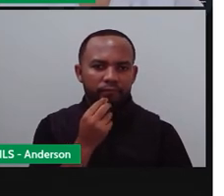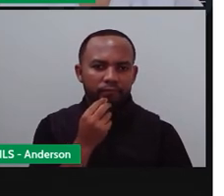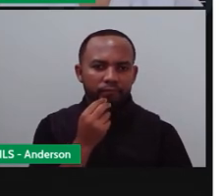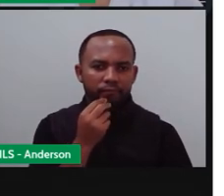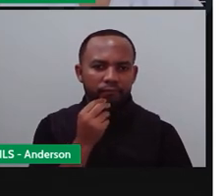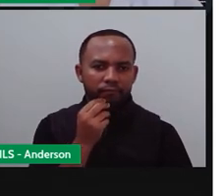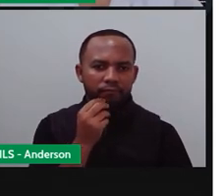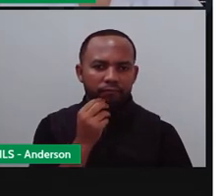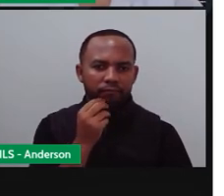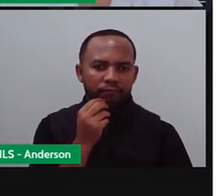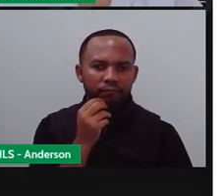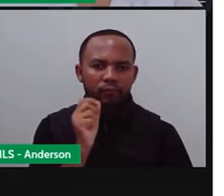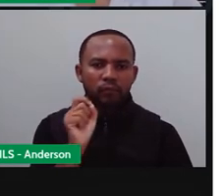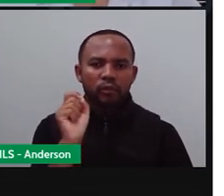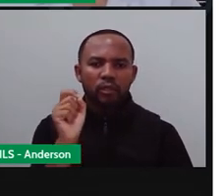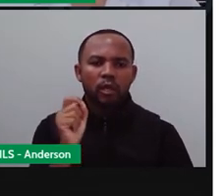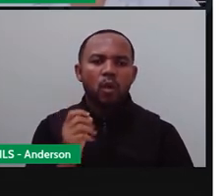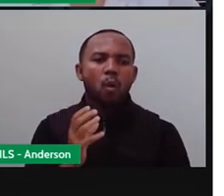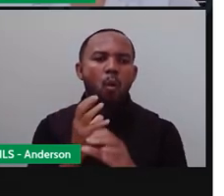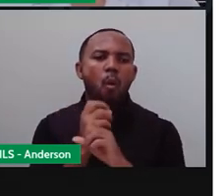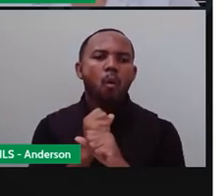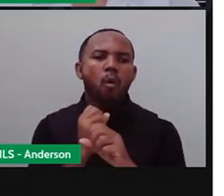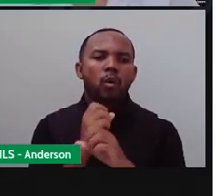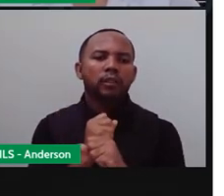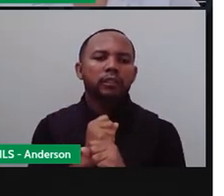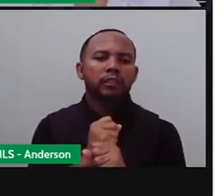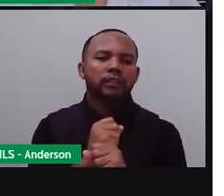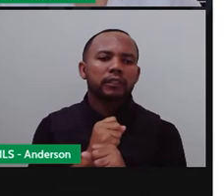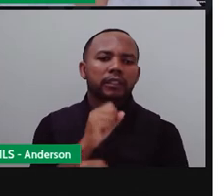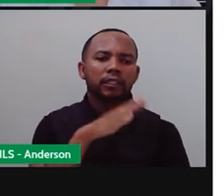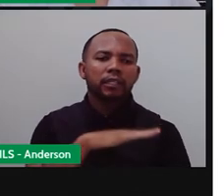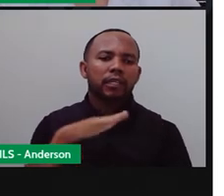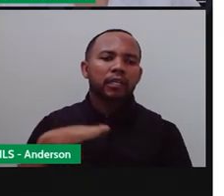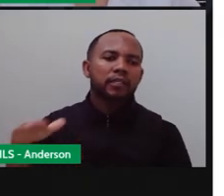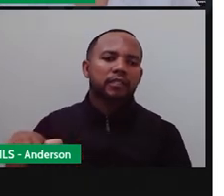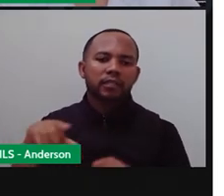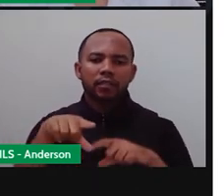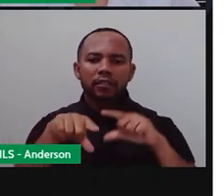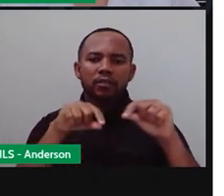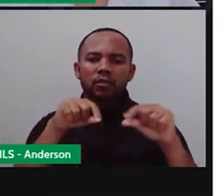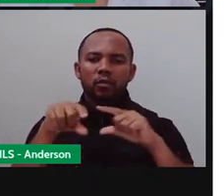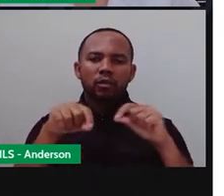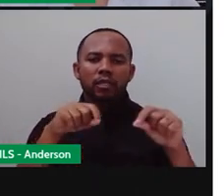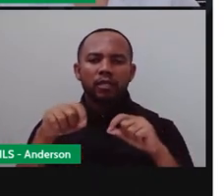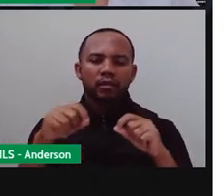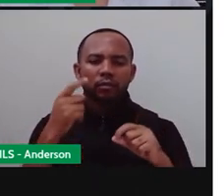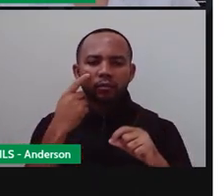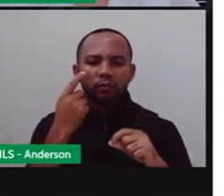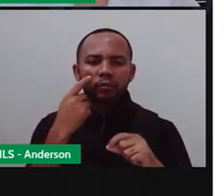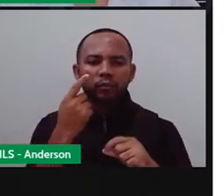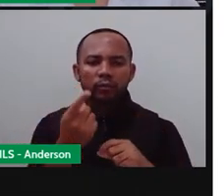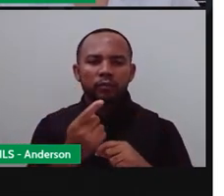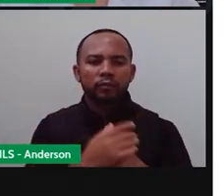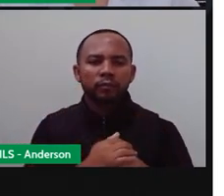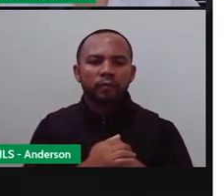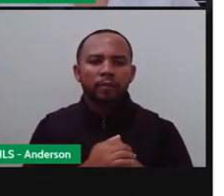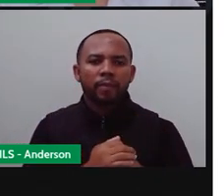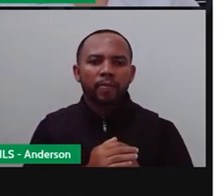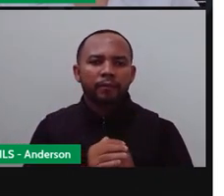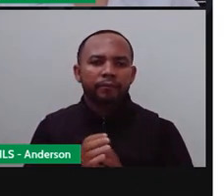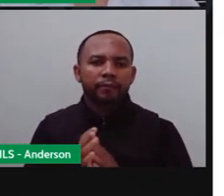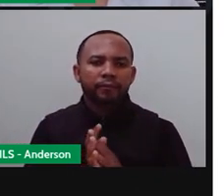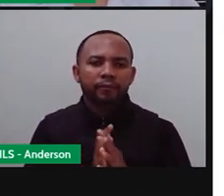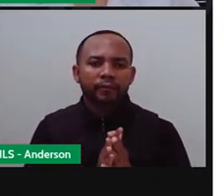conte e resiste quantas crianças votaram. Vamos lá? Vamos votar aqui. Ó, vou até